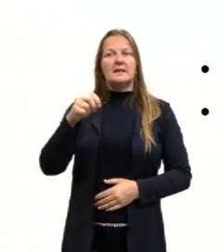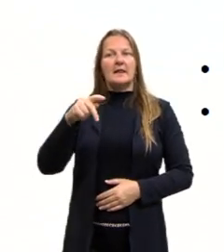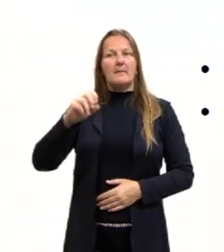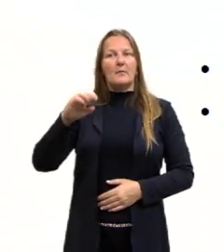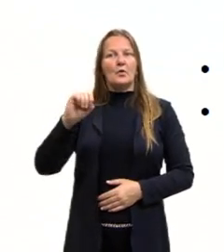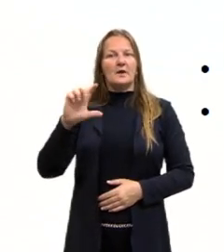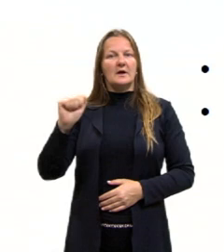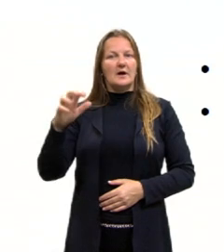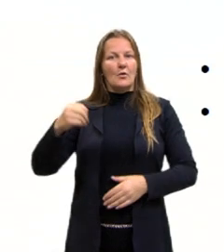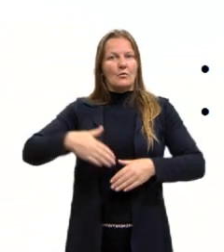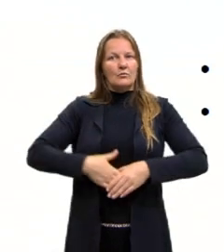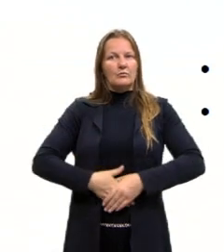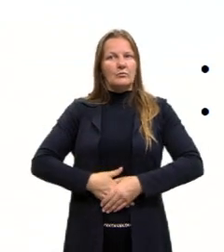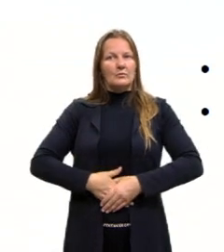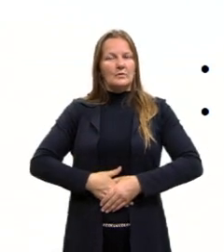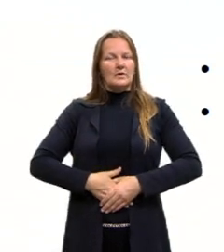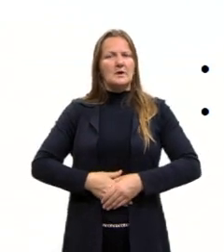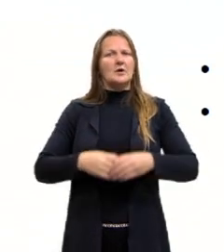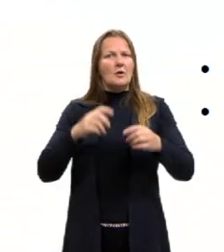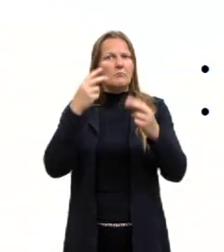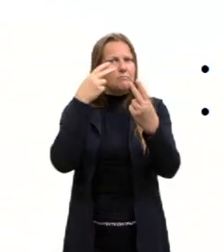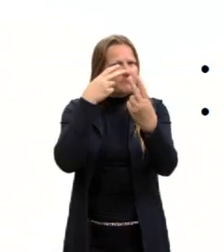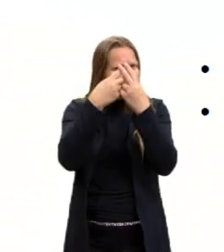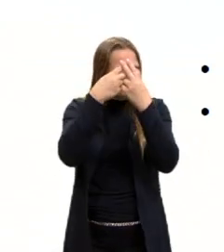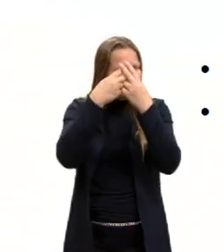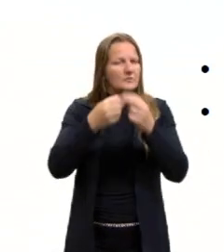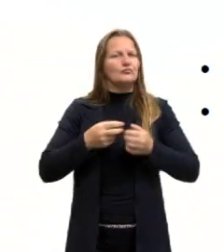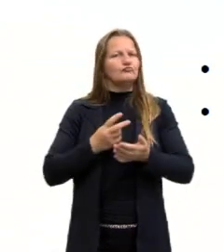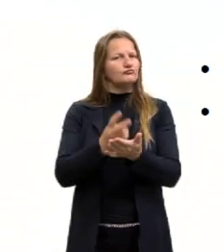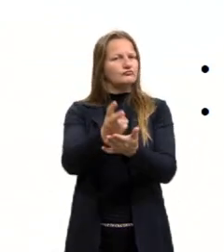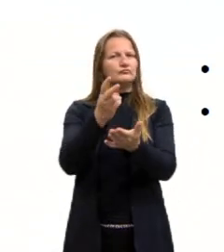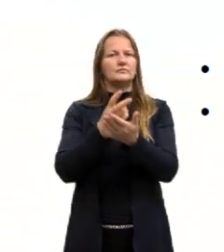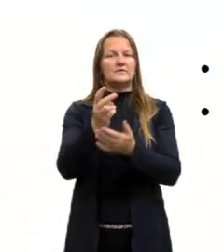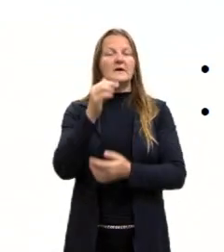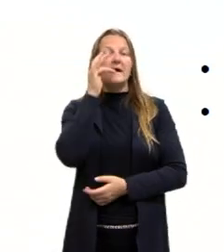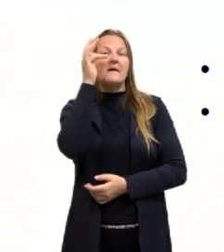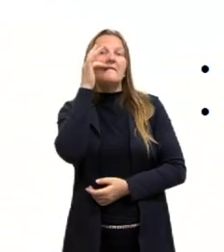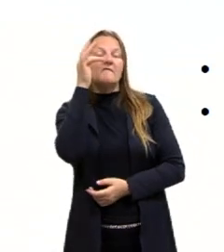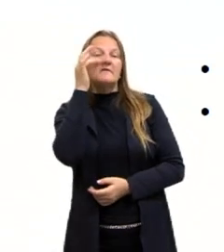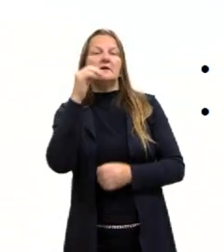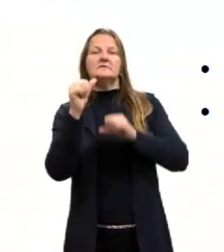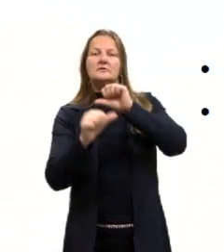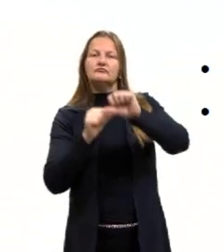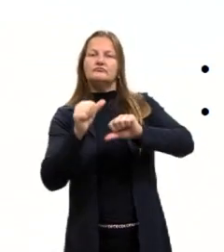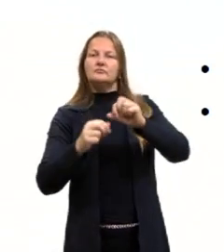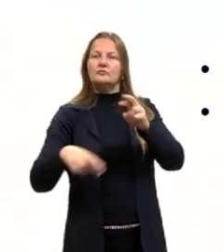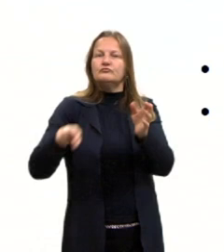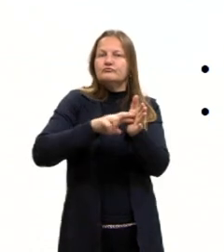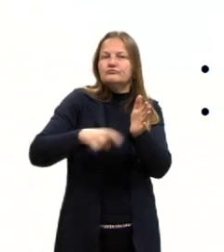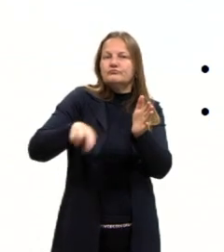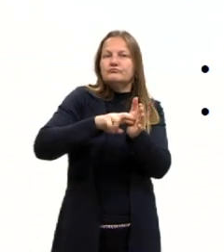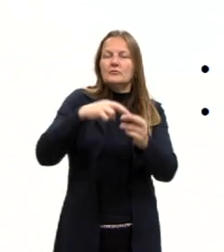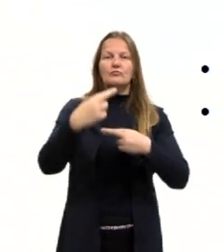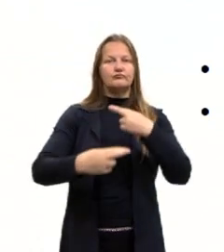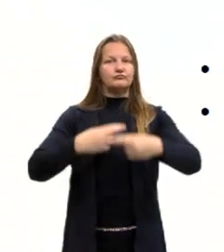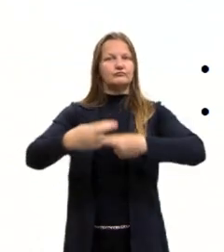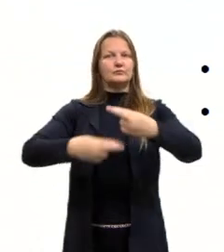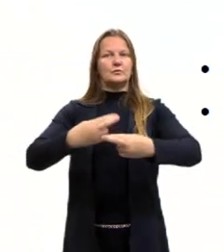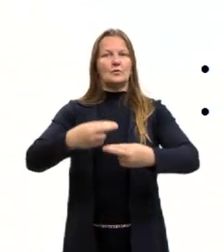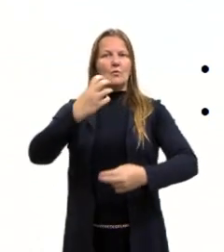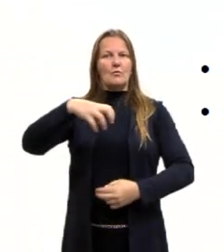derrotado e preso de forma definitiva, a França passa por uma restauração monárquica. O que isso quer dizer?